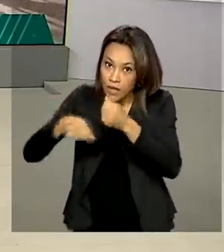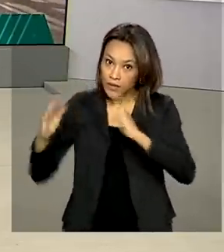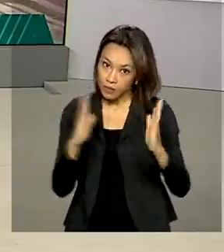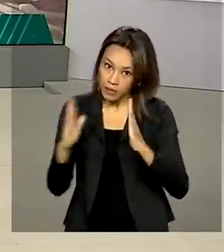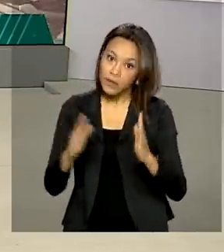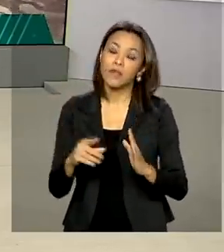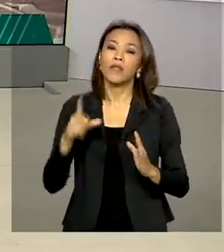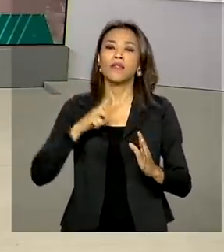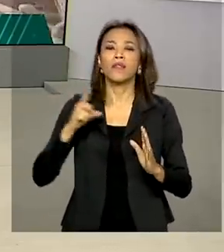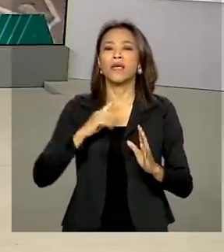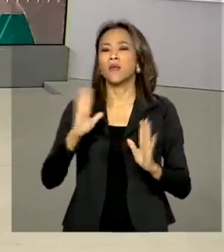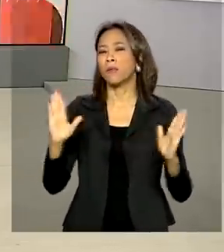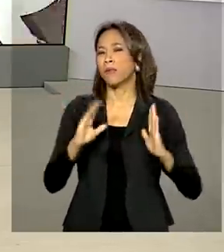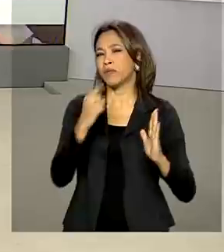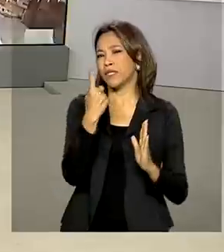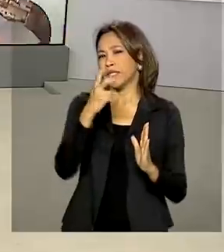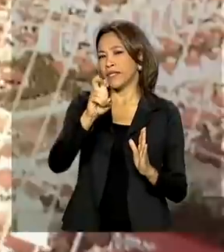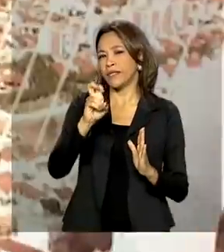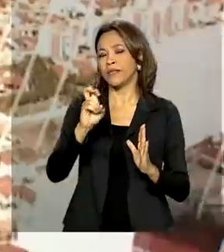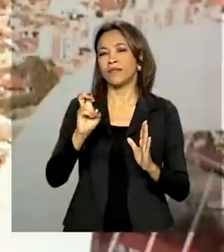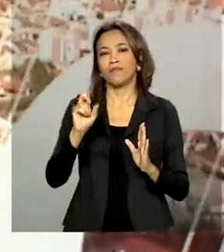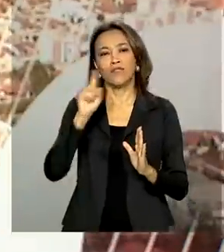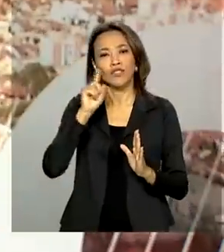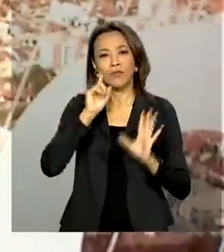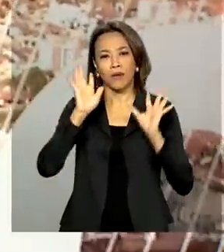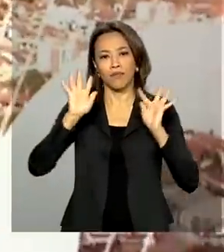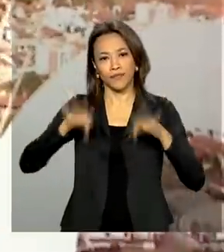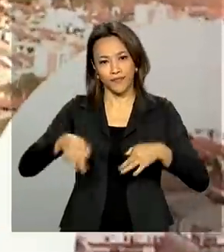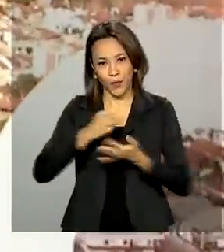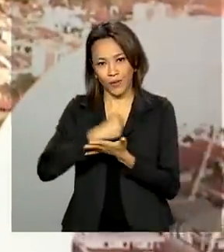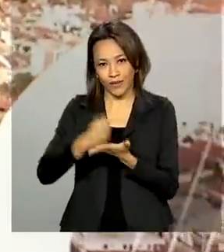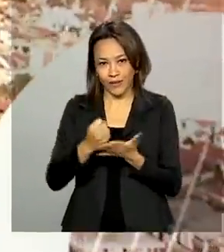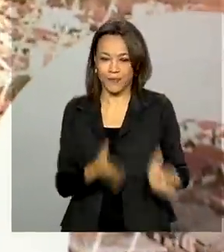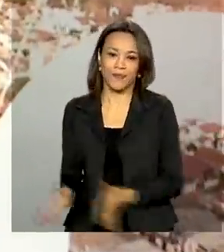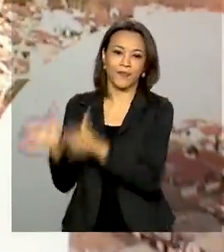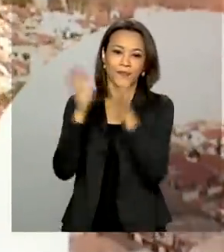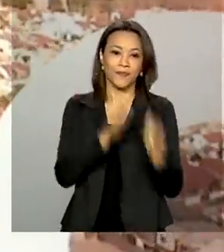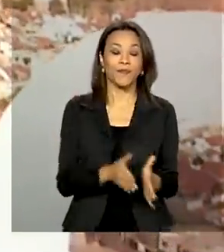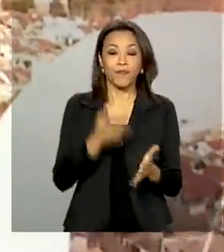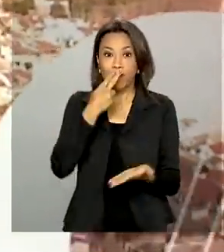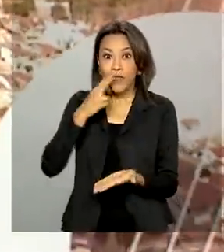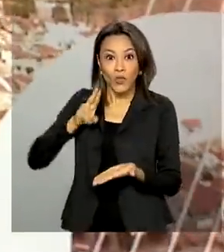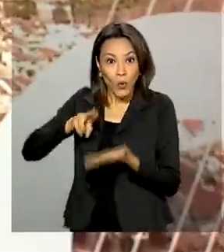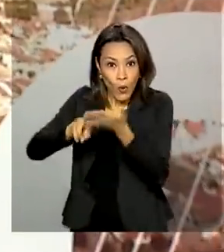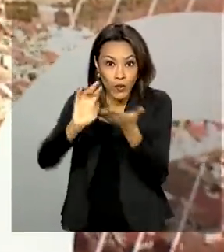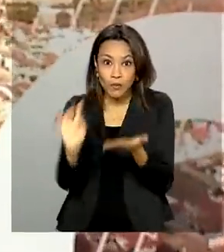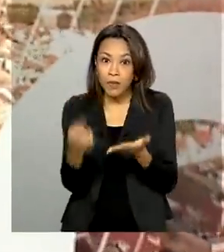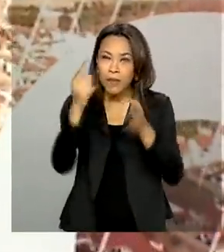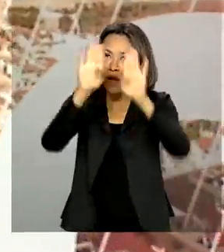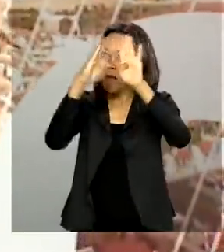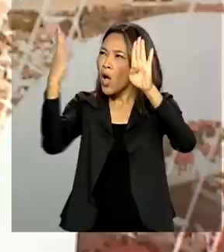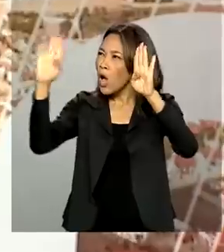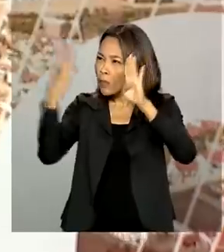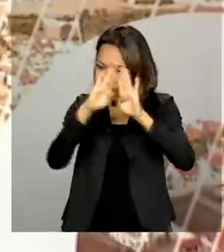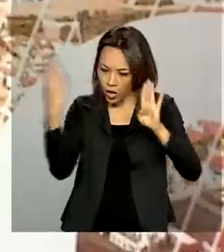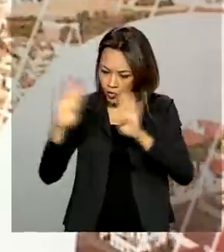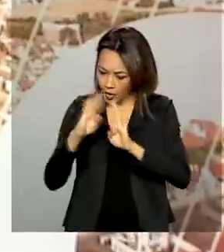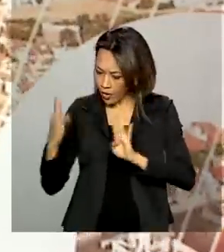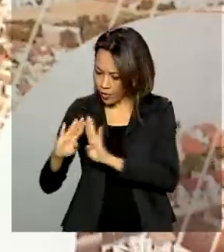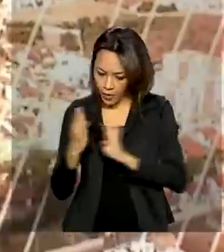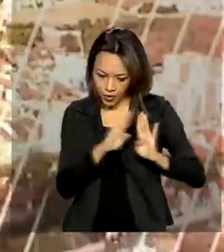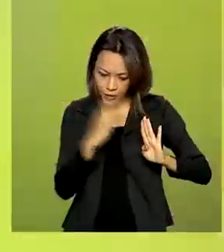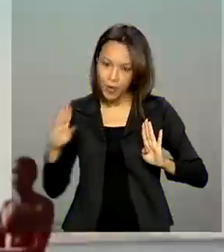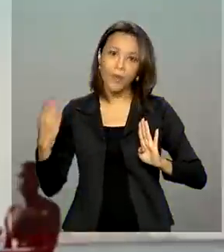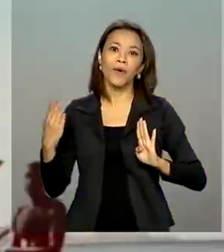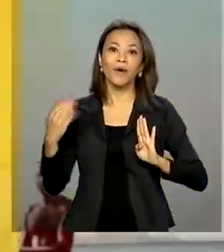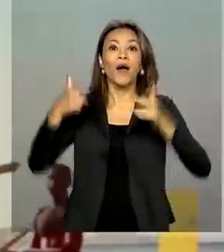dias para finalizar a contratação. Os Correios inauguraram os primeiros armários inteligentes no estado